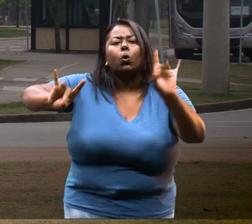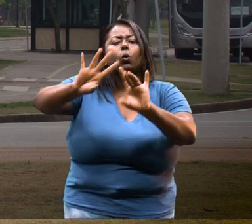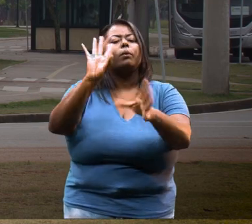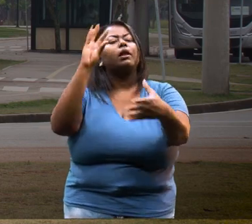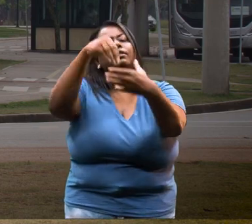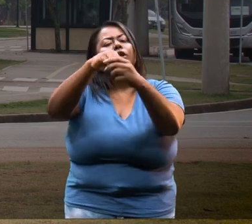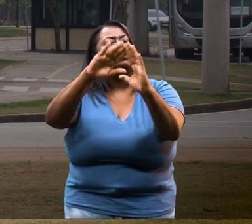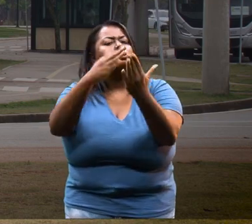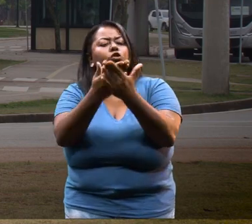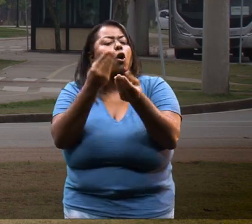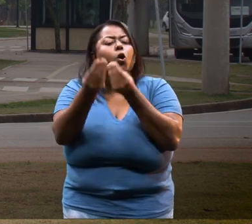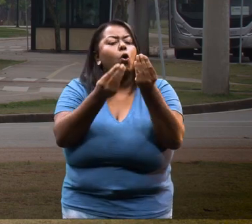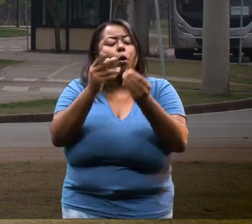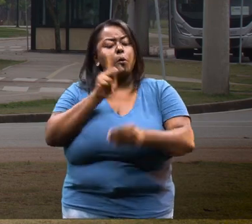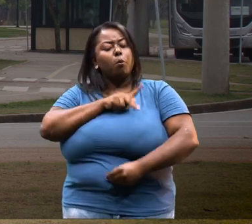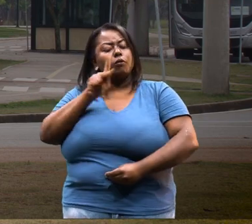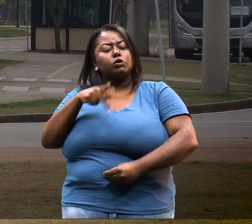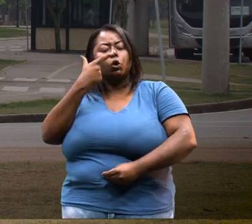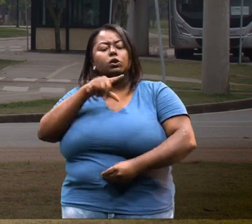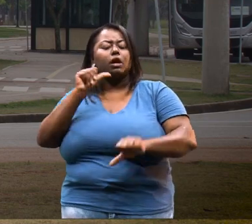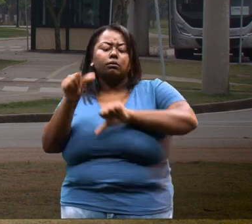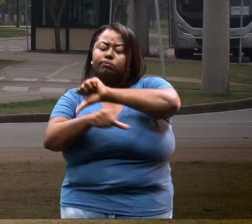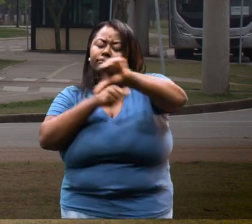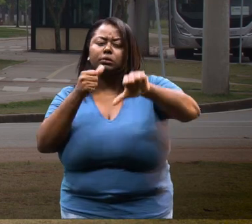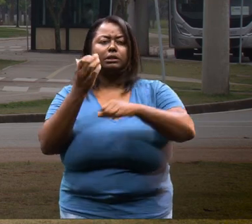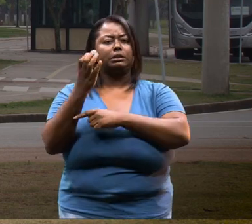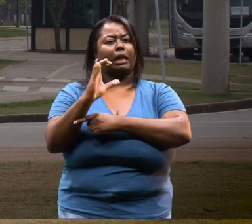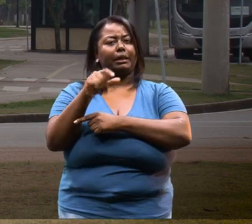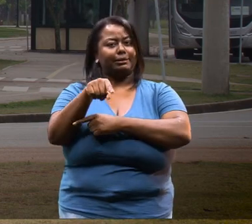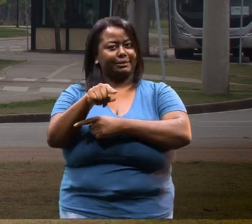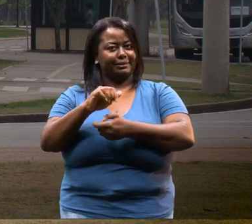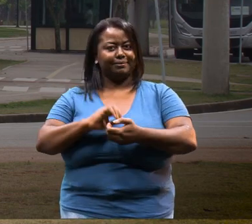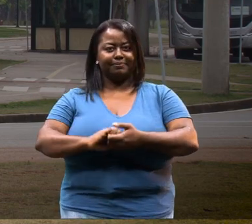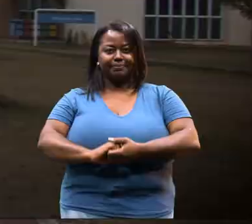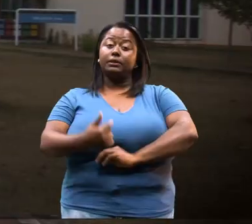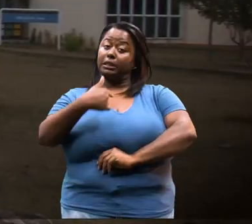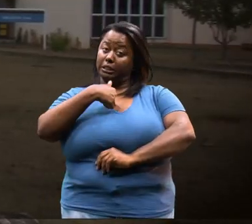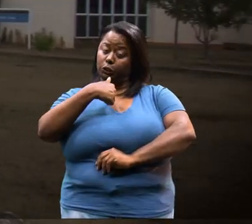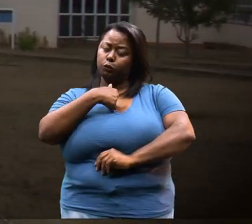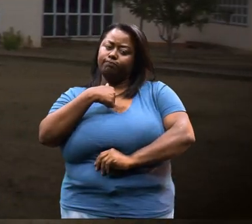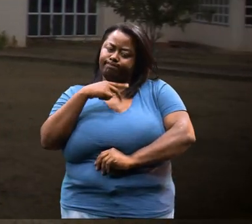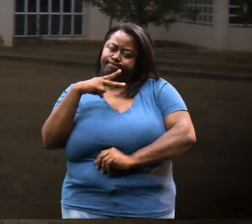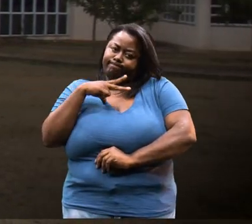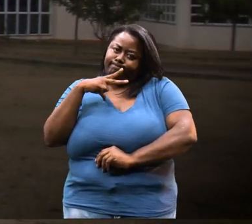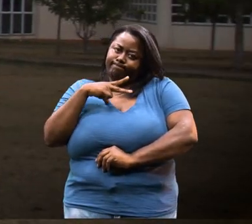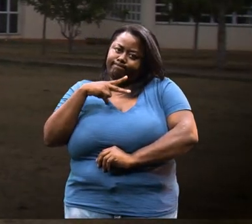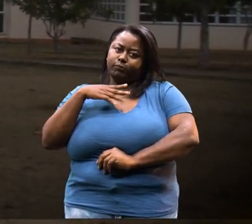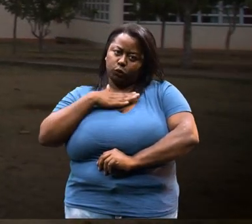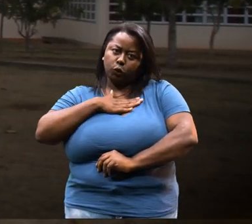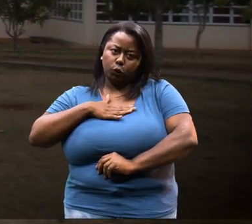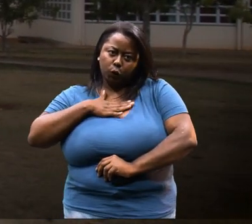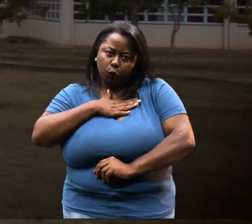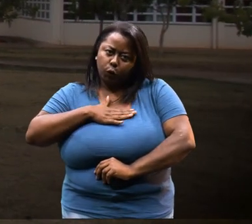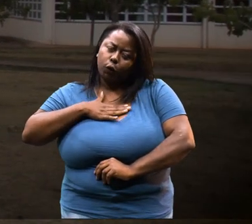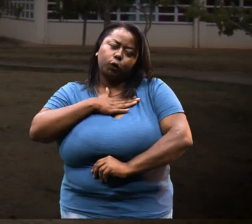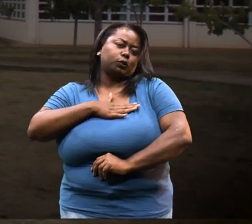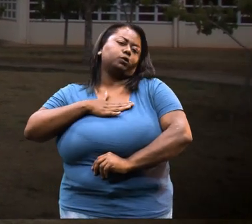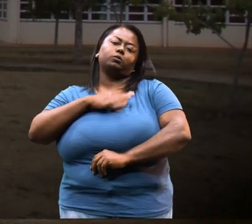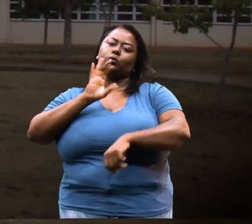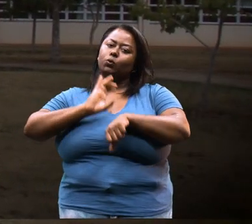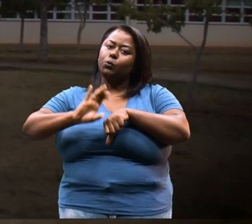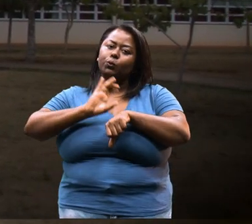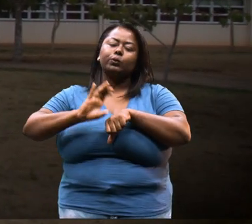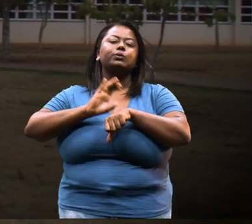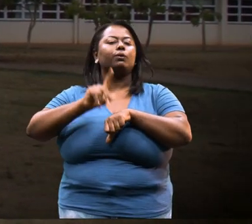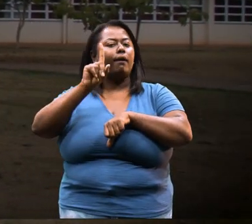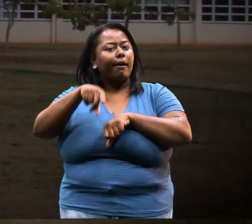traz a sua bagagem para dentro das escolas, e como a gente consegue transformar isso em ciência. Eu, particularmente, gosto muito do